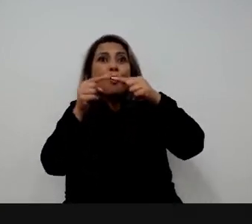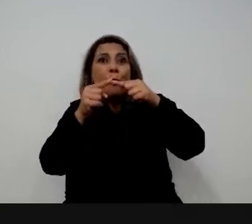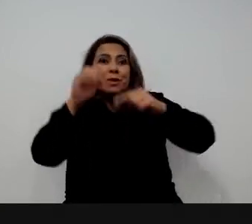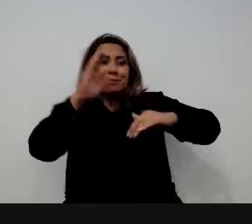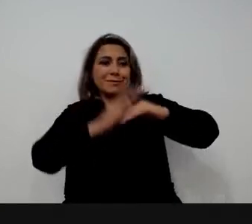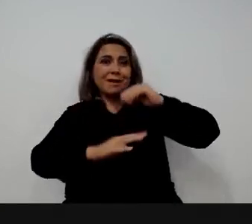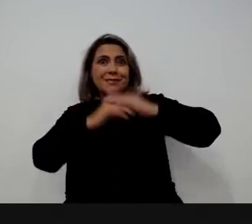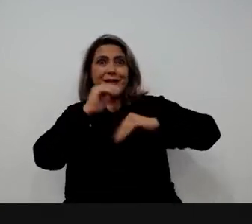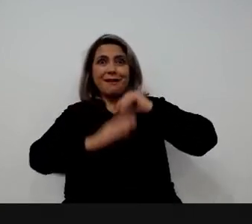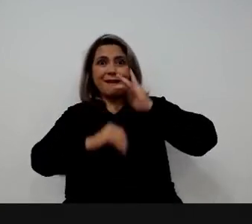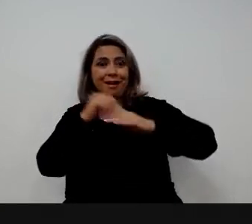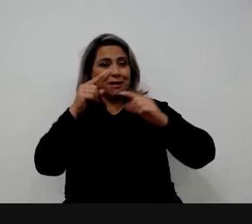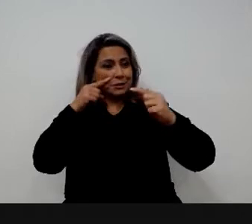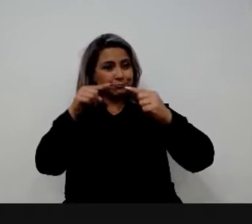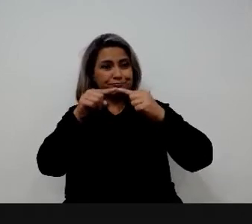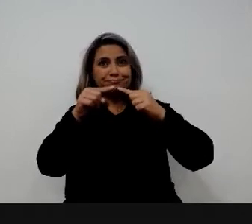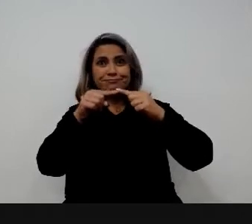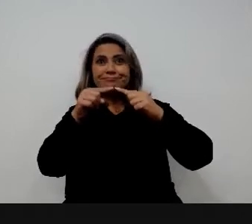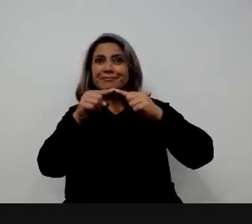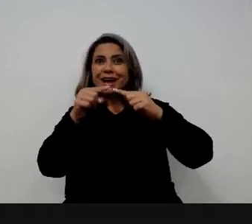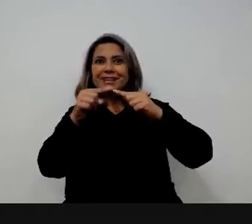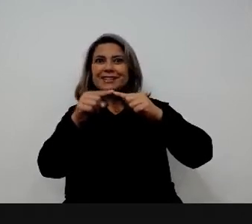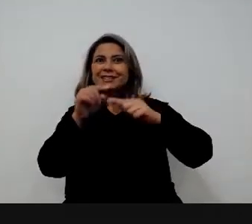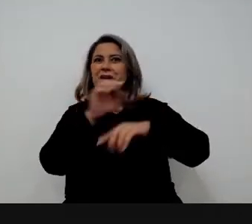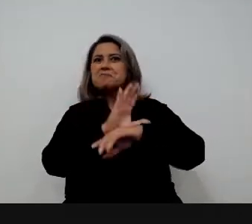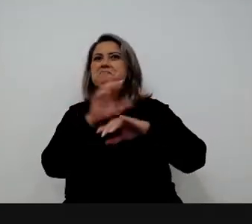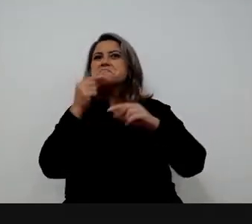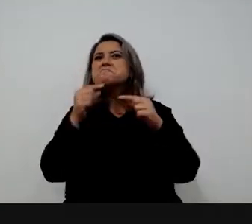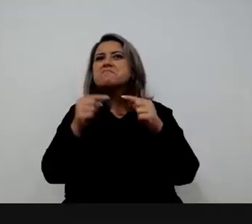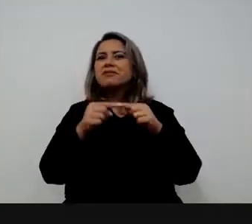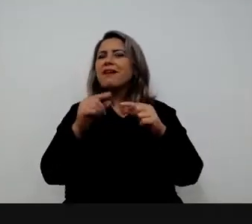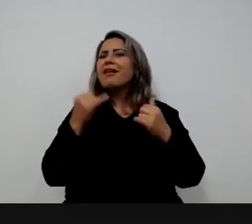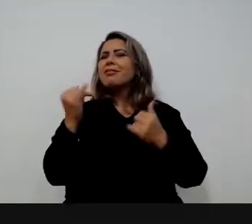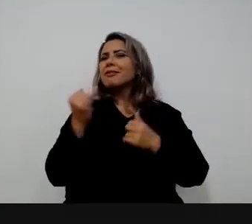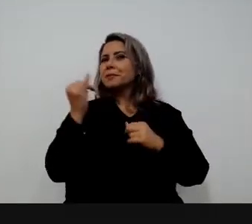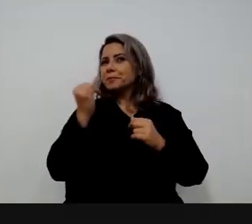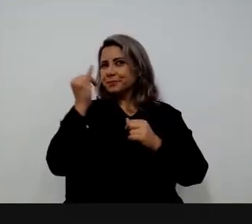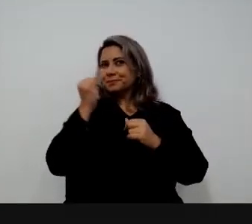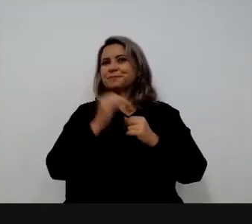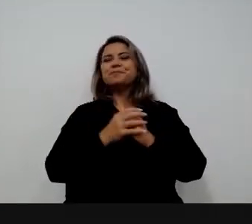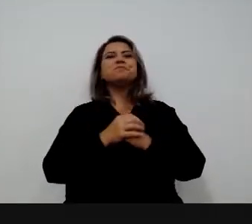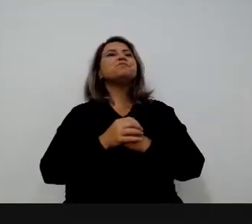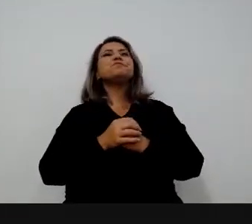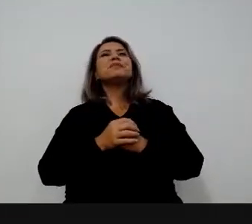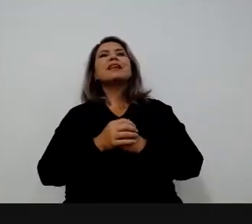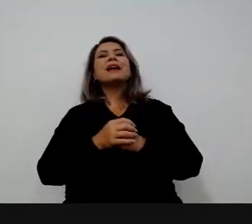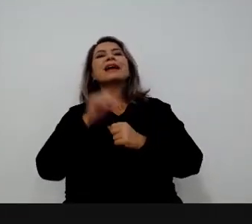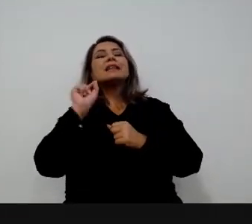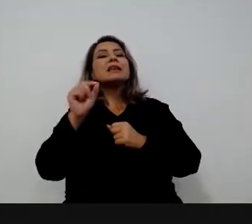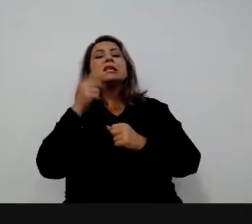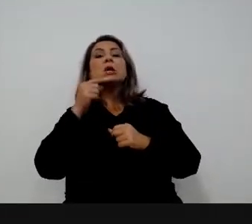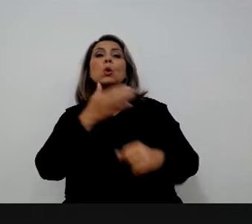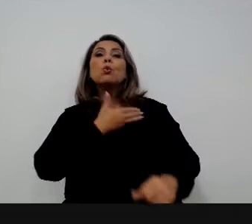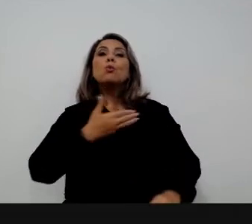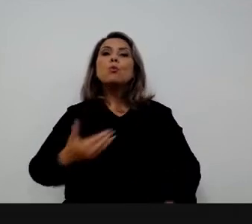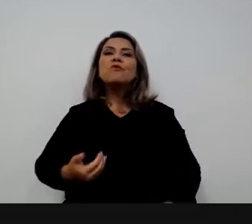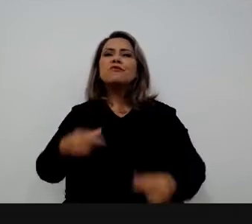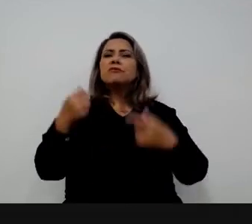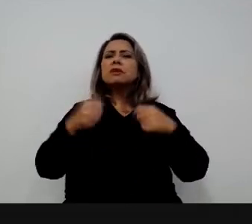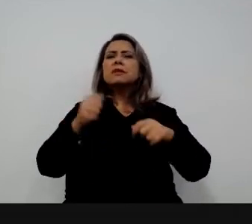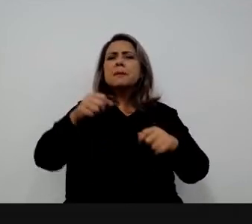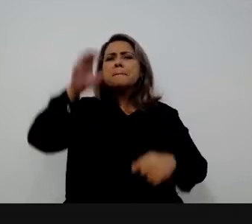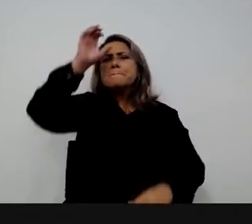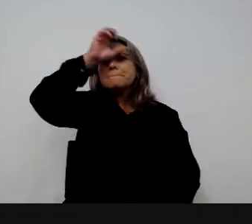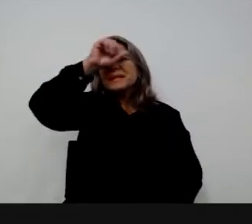naquilo que a gente consegue a gente tem um alcance mais amplo. Então, quando a gente fala sobre governos precisarem